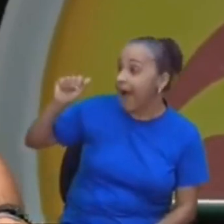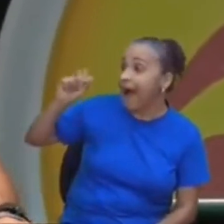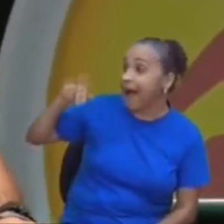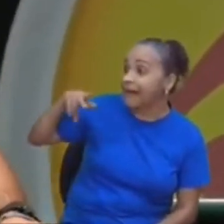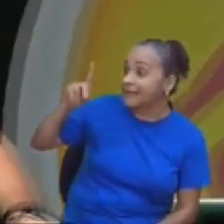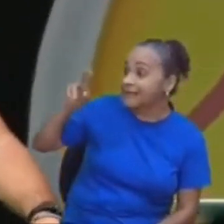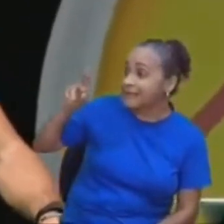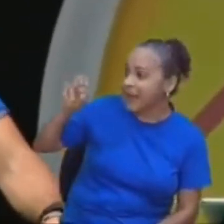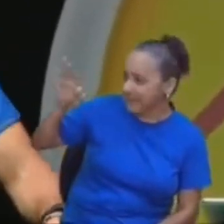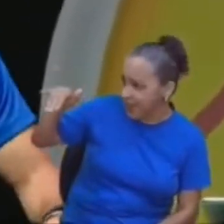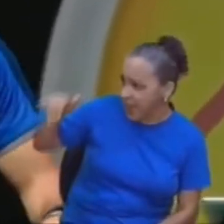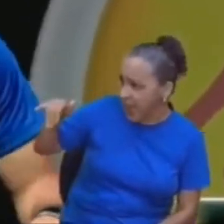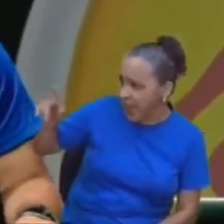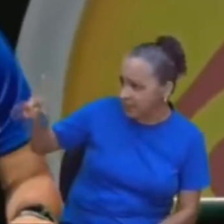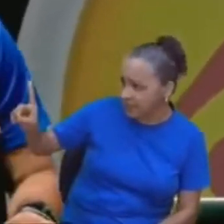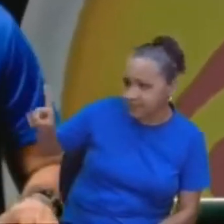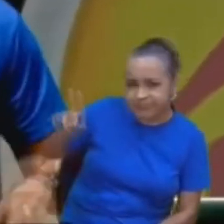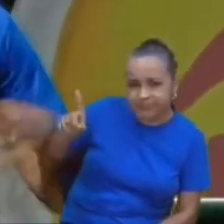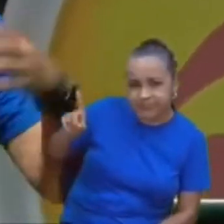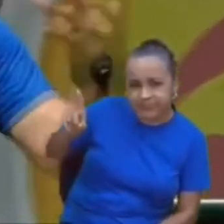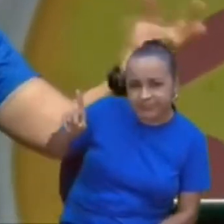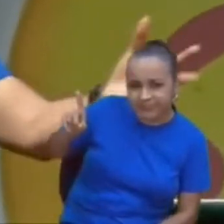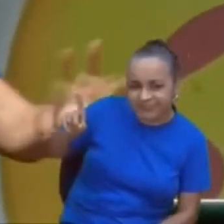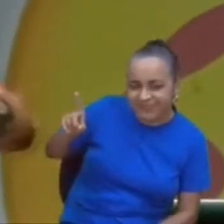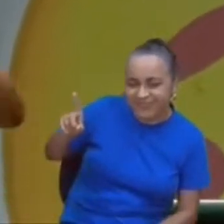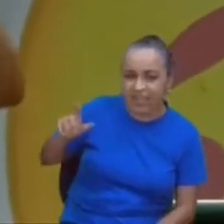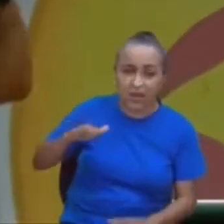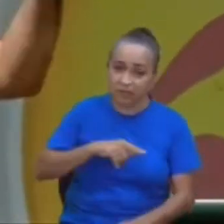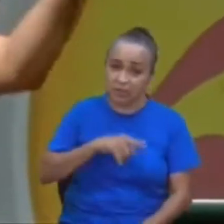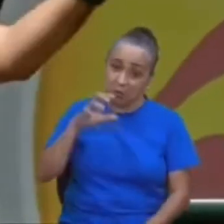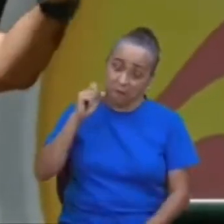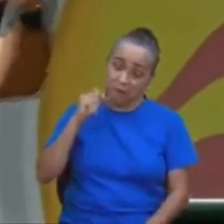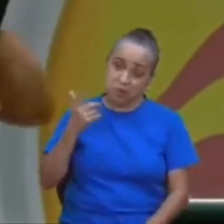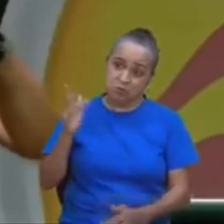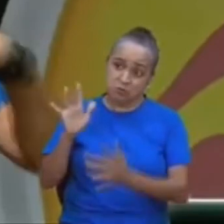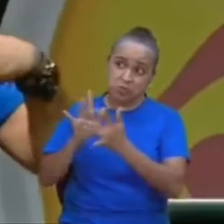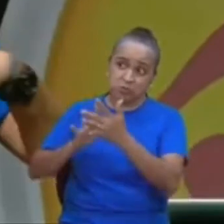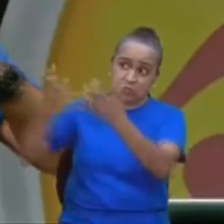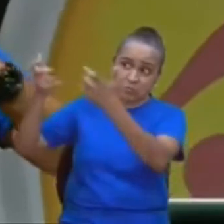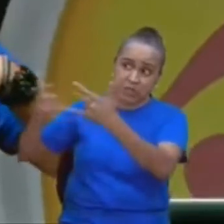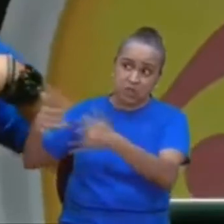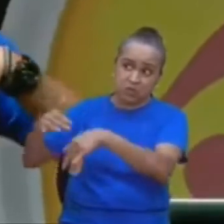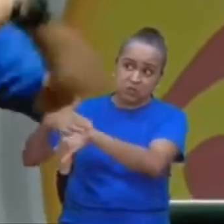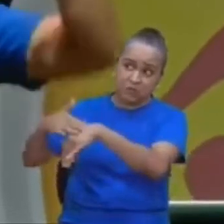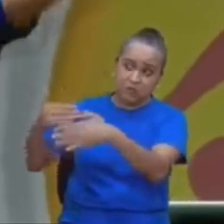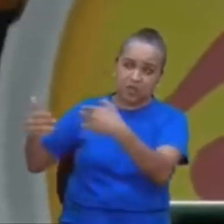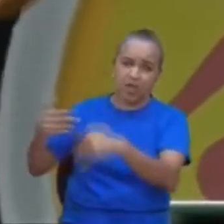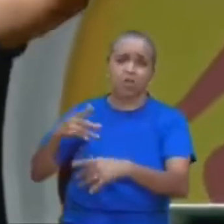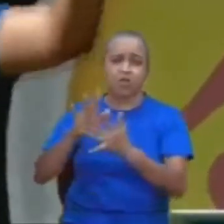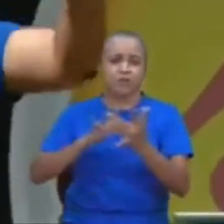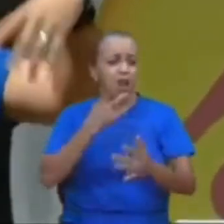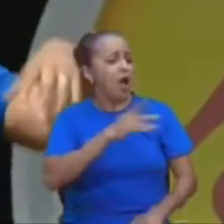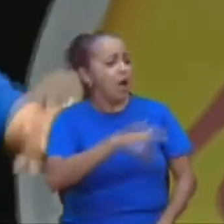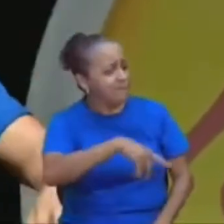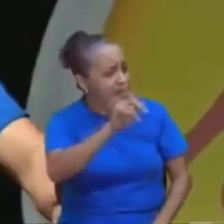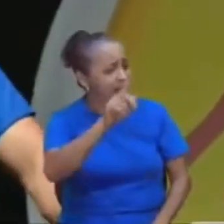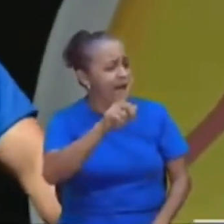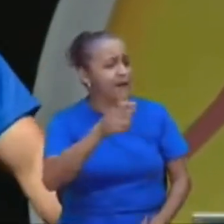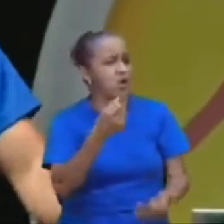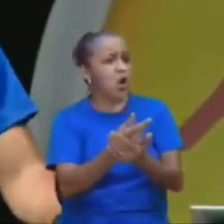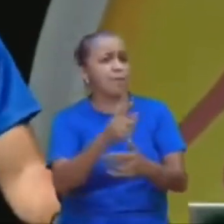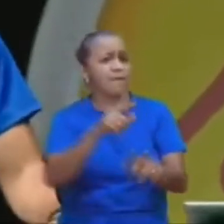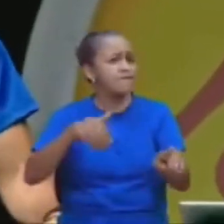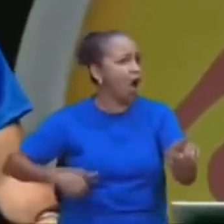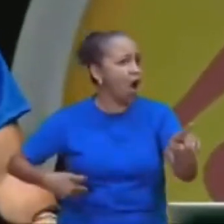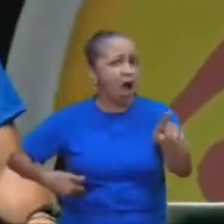ele ouviu, de alguma forma, Jesus falando lá, e com os discípulos lá, manda comprar, não sei o que, não tem todo mundo com